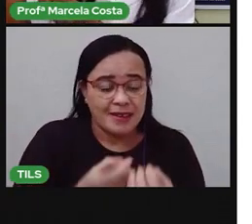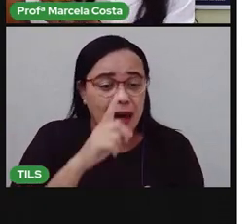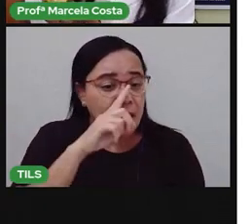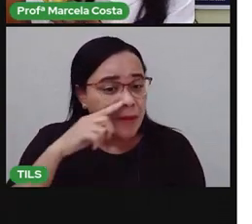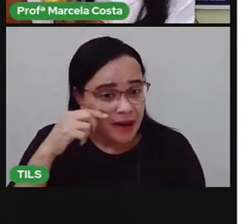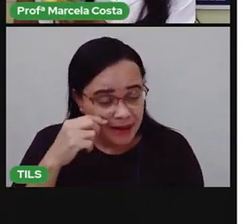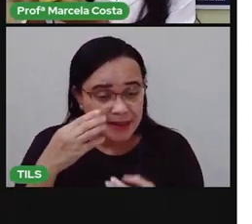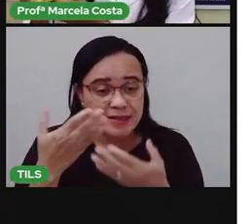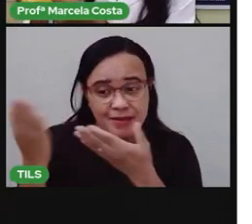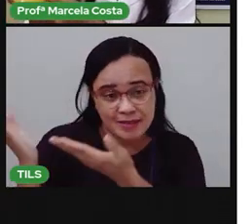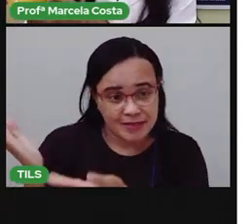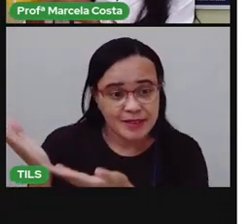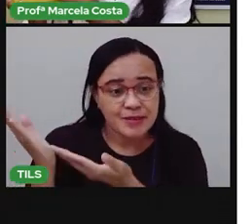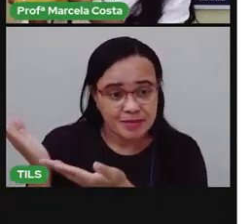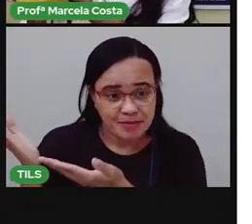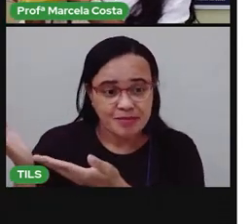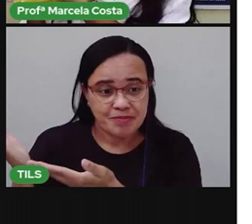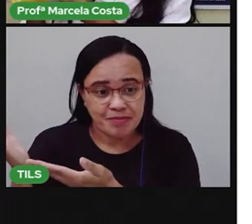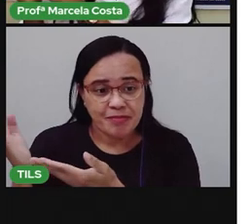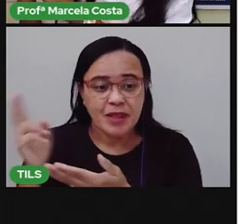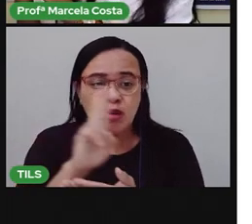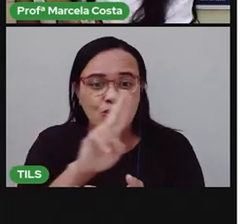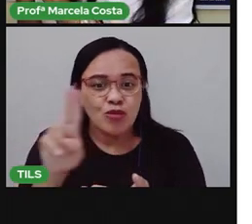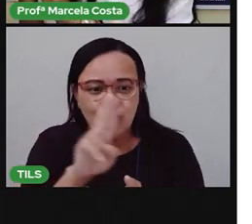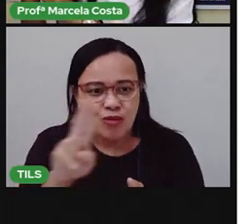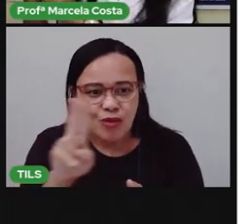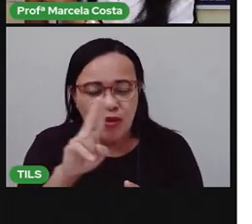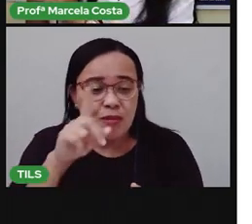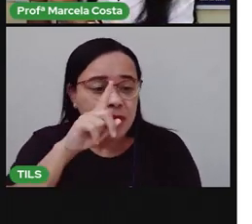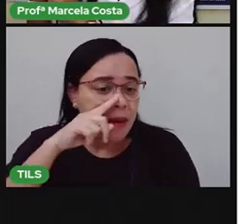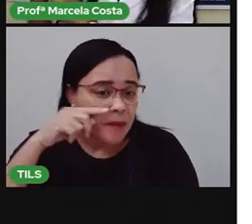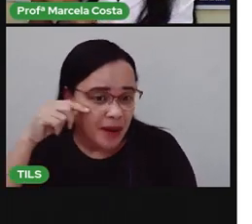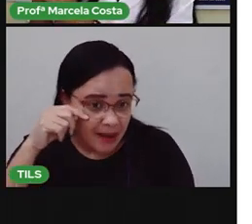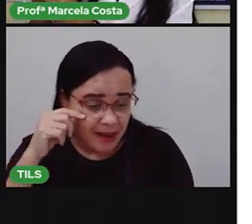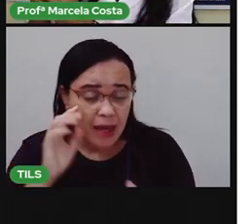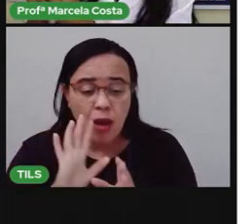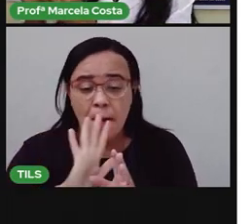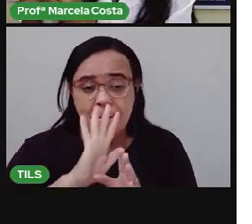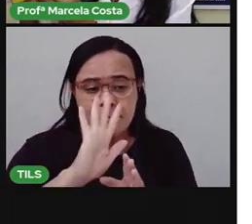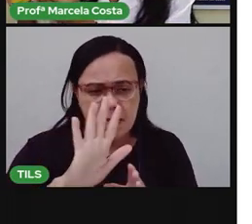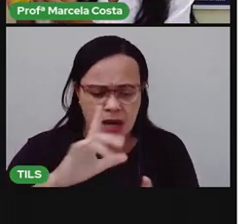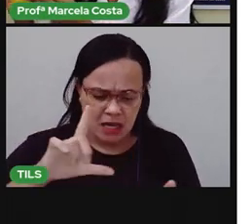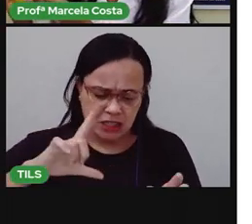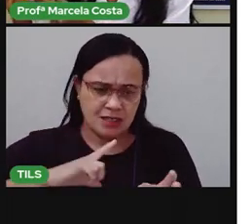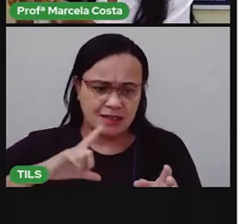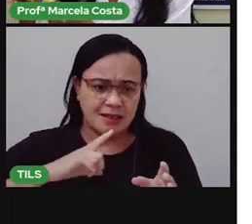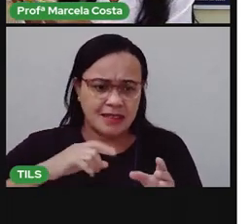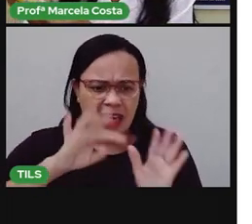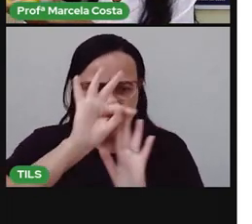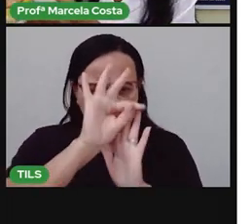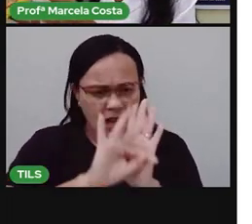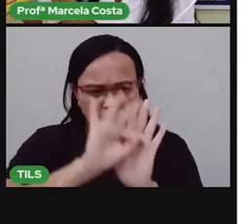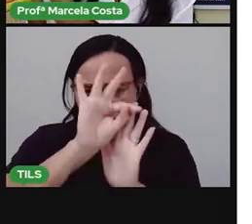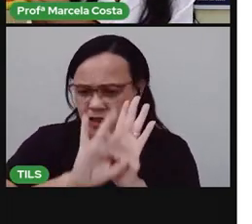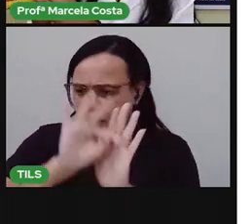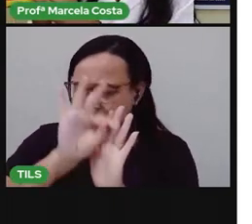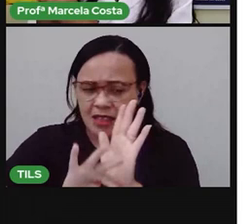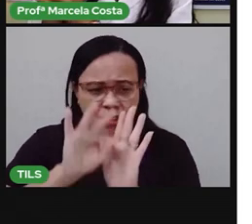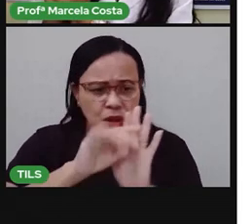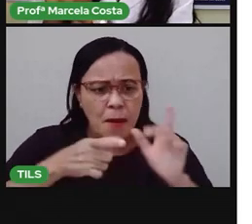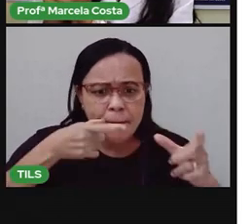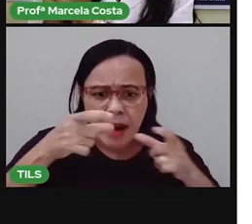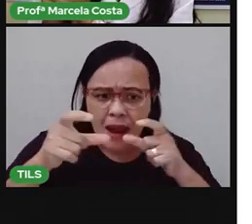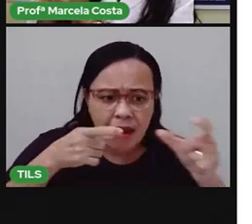É um rótulo, é amarelo. E tem várias informações. Tem muito texto aqui nesse rótulo.